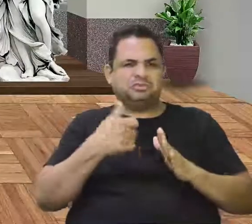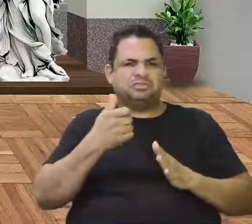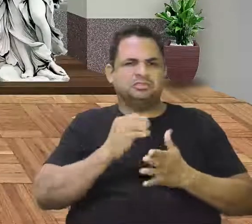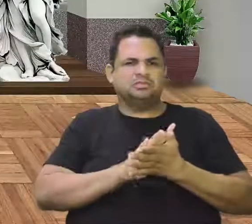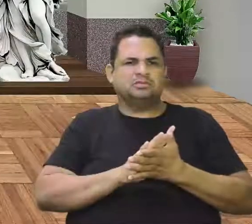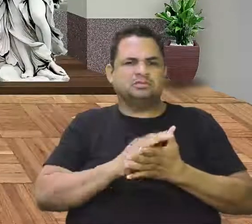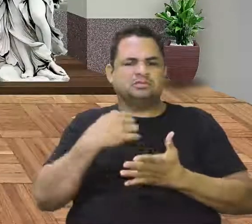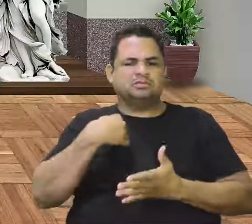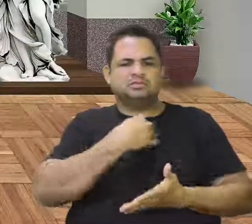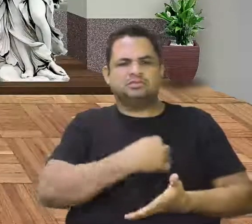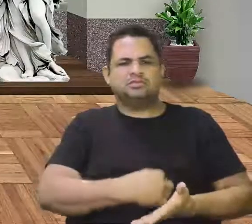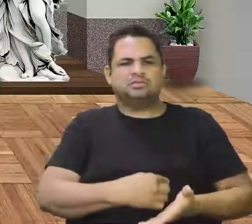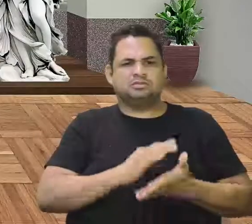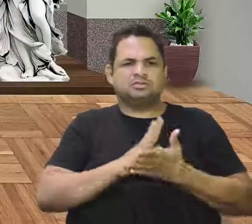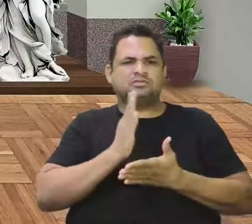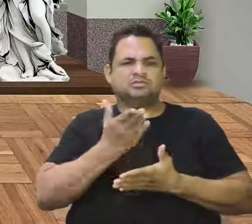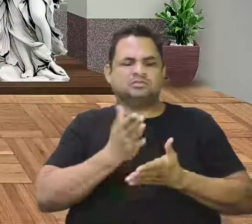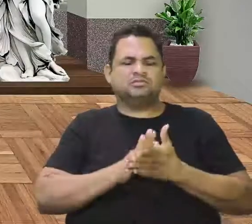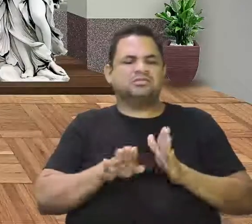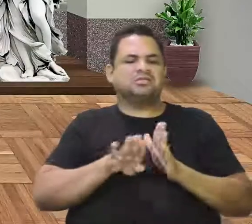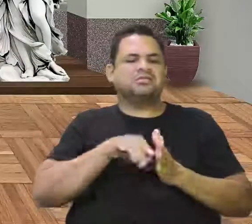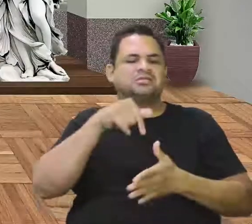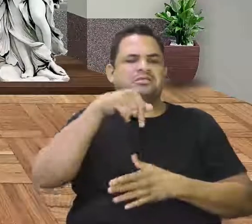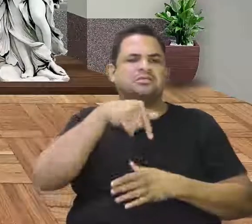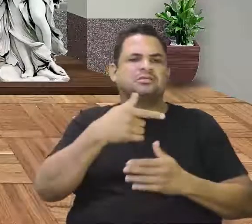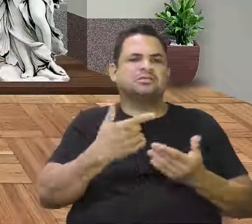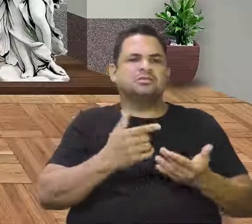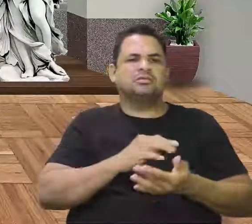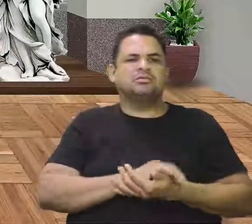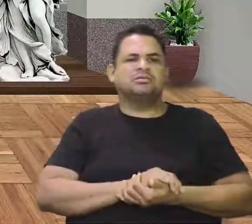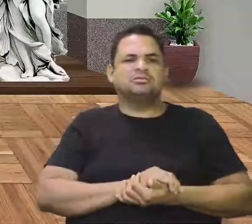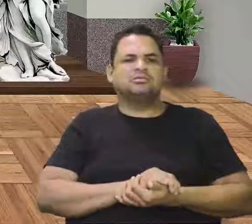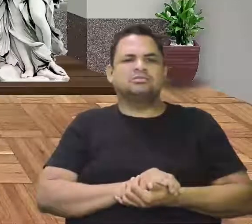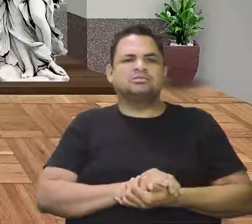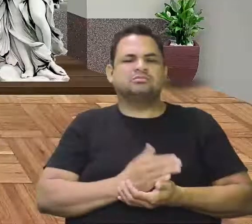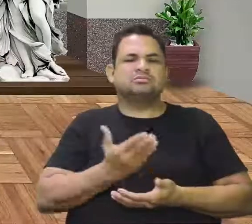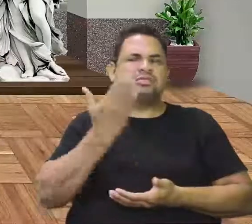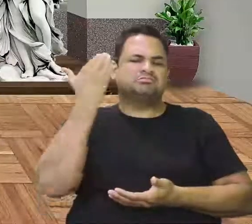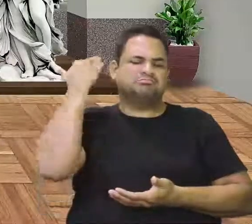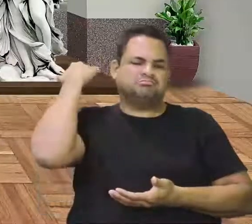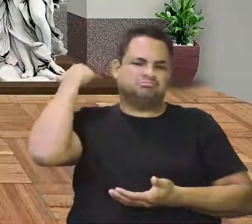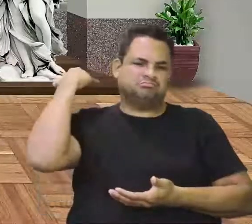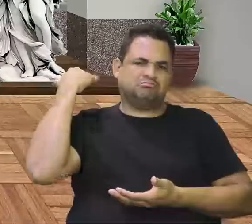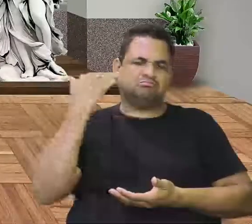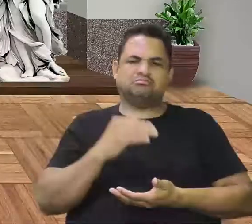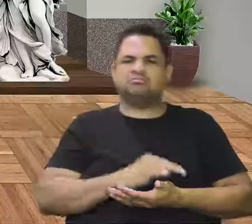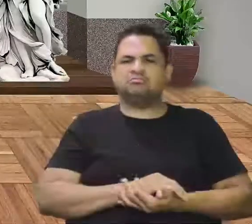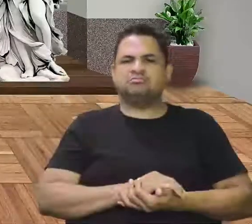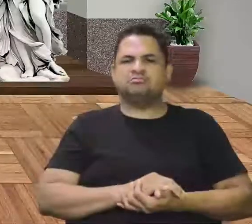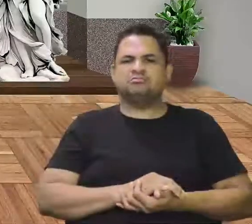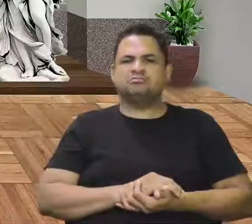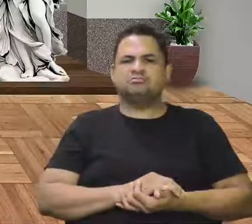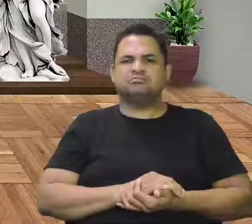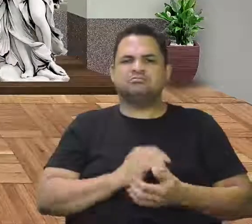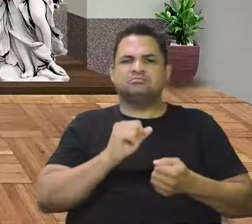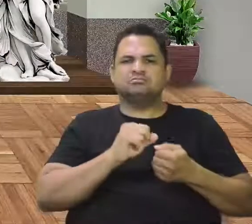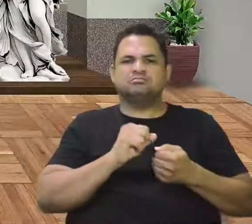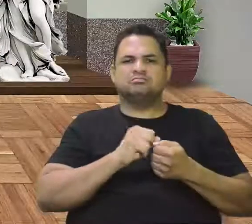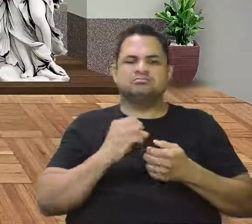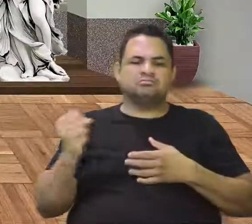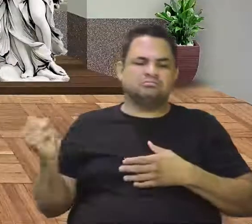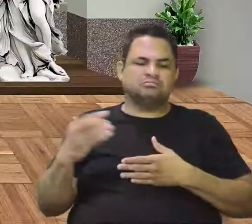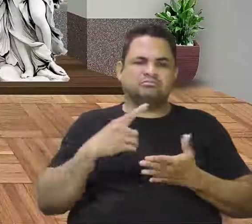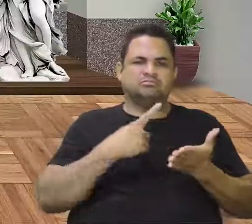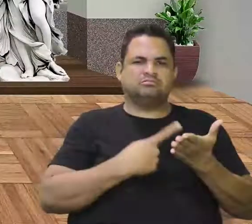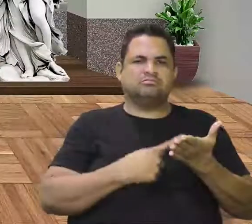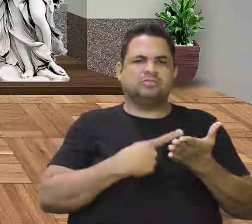Chineses, vim, que já tinham passado por aqui há anos atrás. Então, é feito um novo tratado,